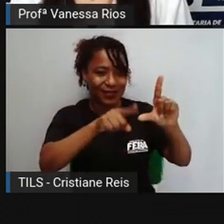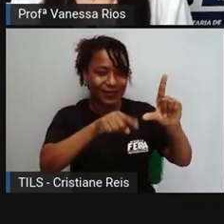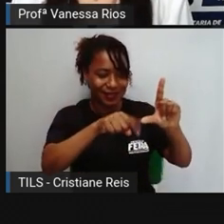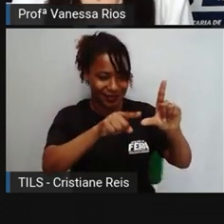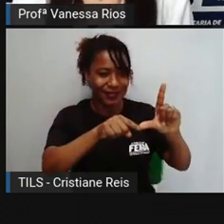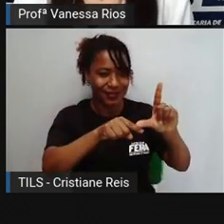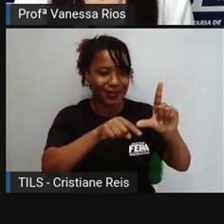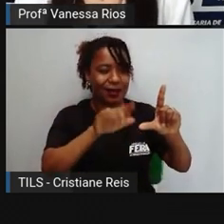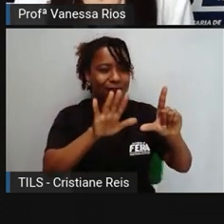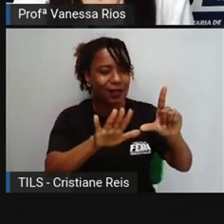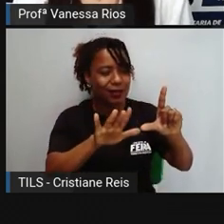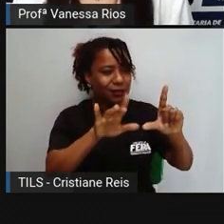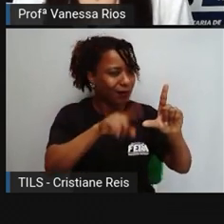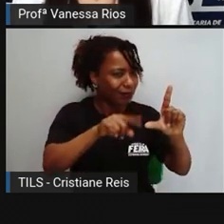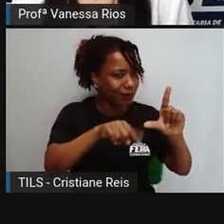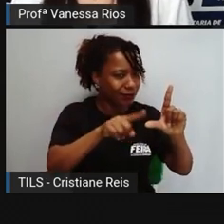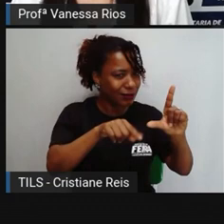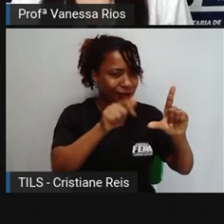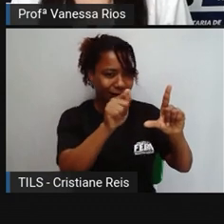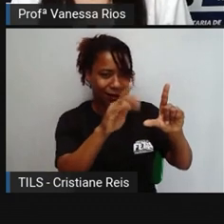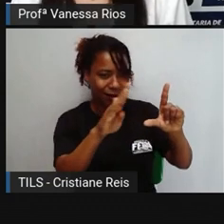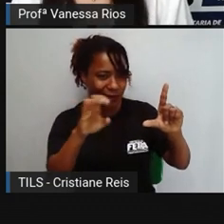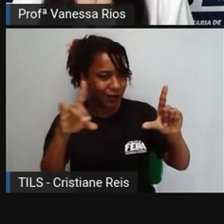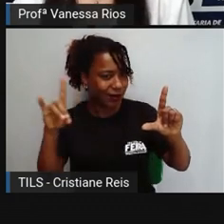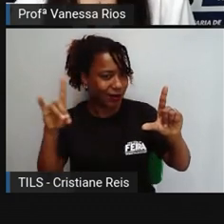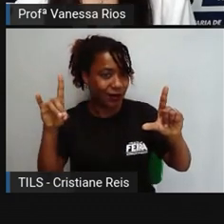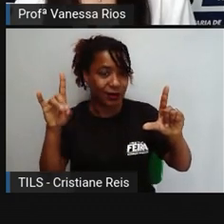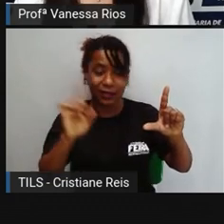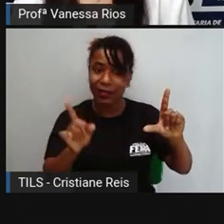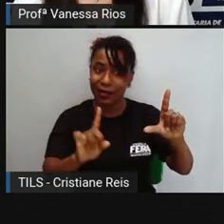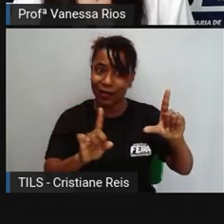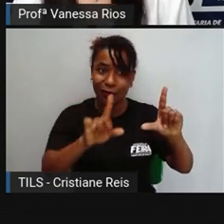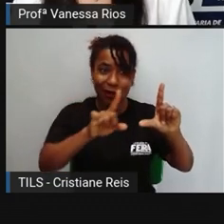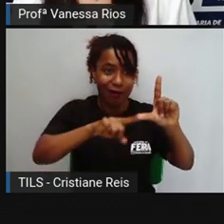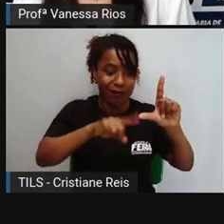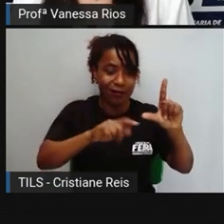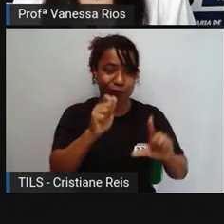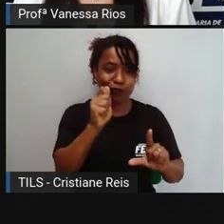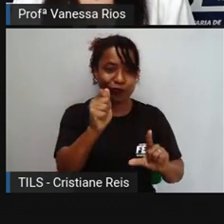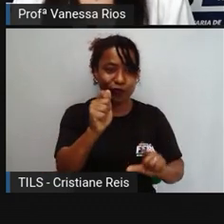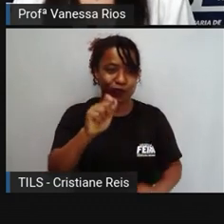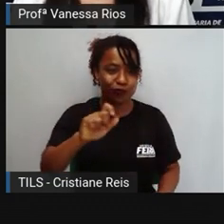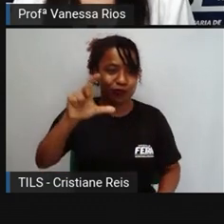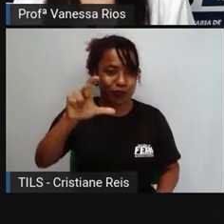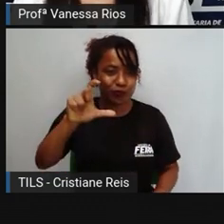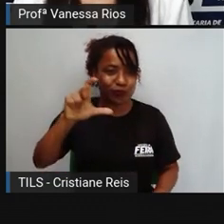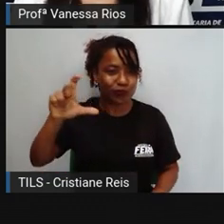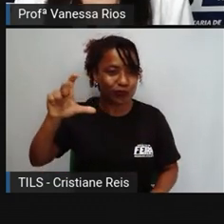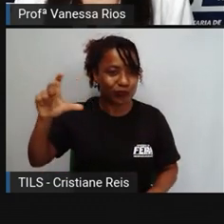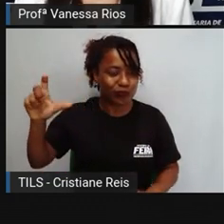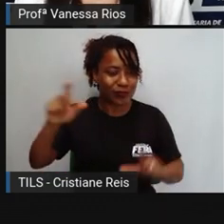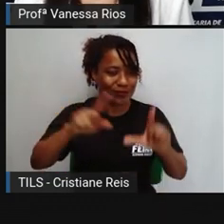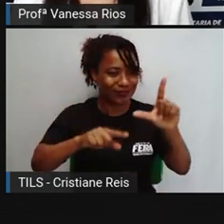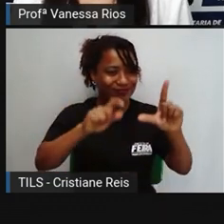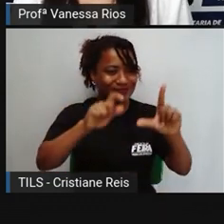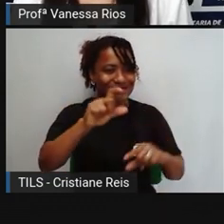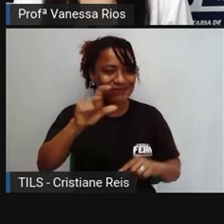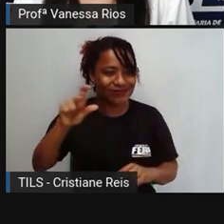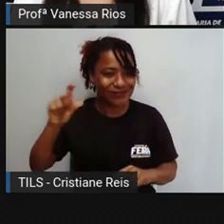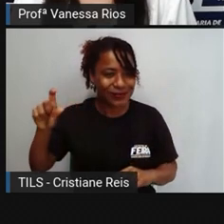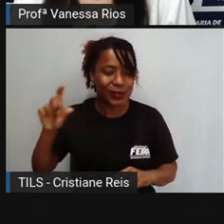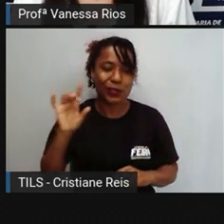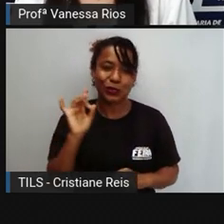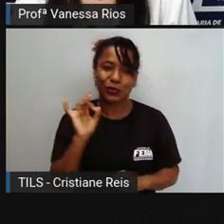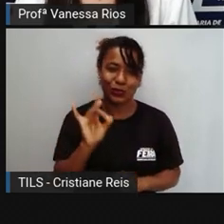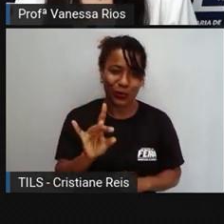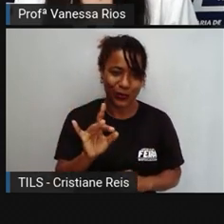ele utilizava apenas letras maiúsculas, e a gente pode ver aí pela observação dessa imagem, né, apenas as letras